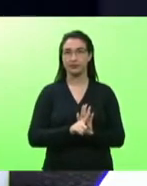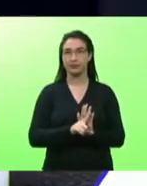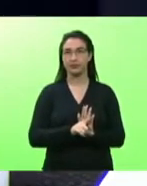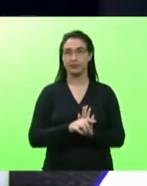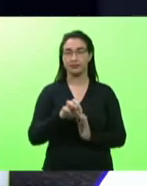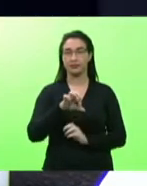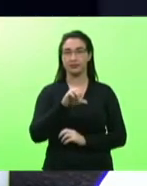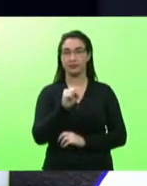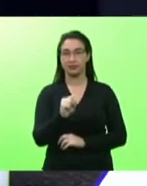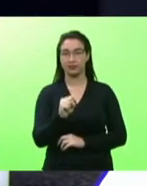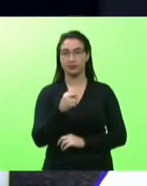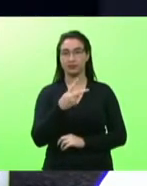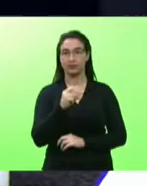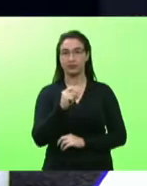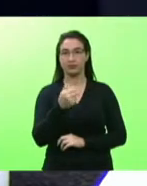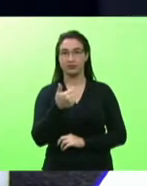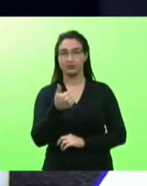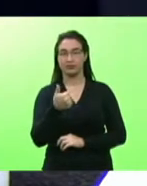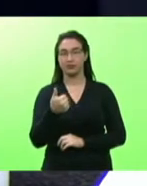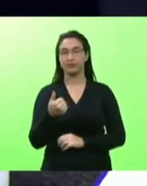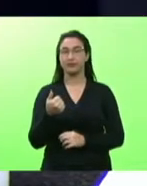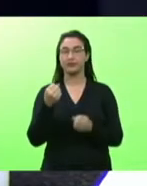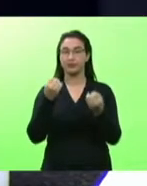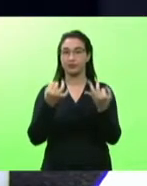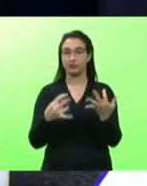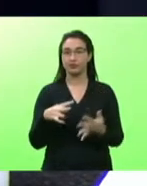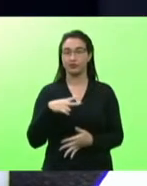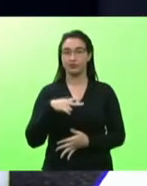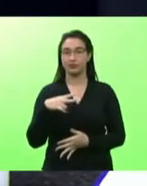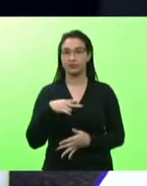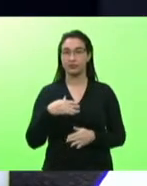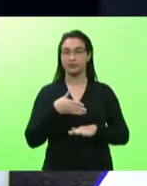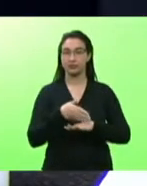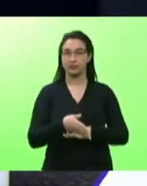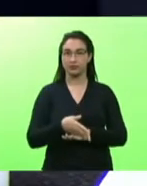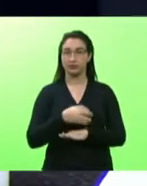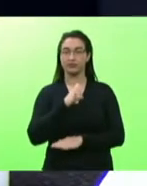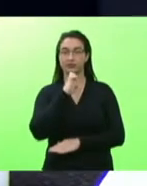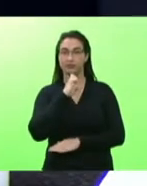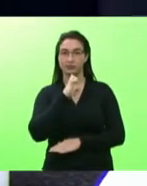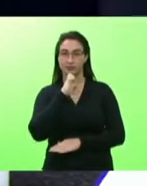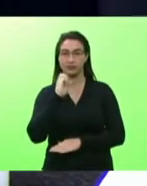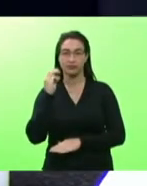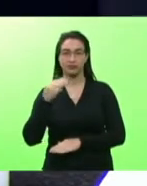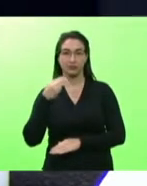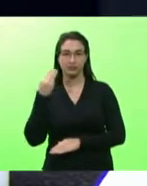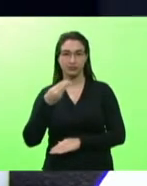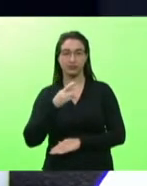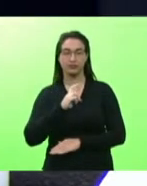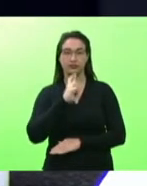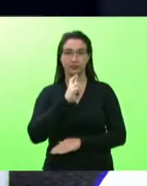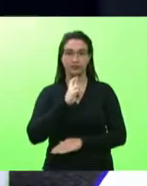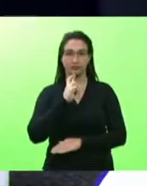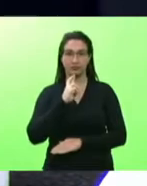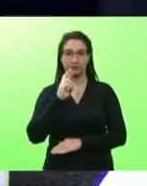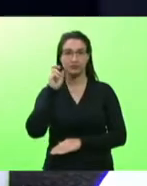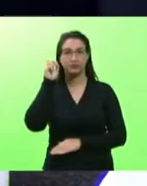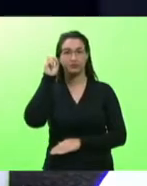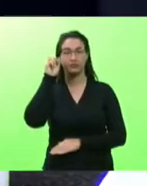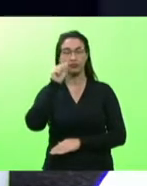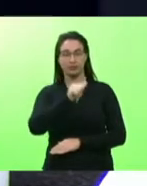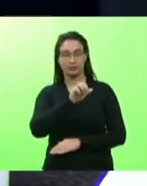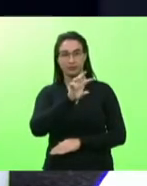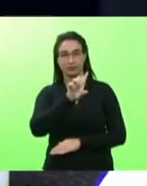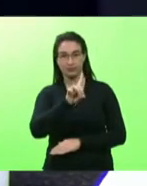Nas explicações pessoais, fizeram uso da palavra os senhores deputados Felipe Estevam, Márcio Machado, Rodrigo Minotto e a senhora deputada Ada de Luca.